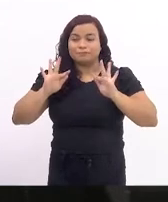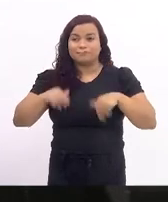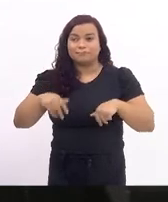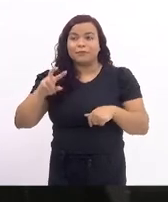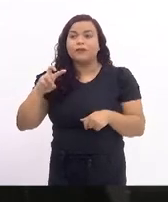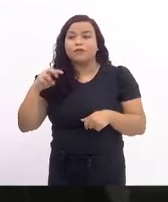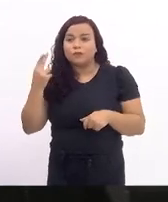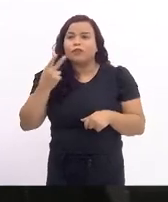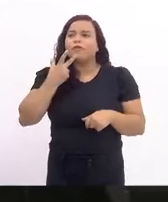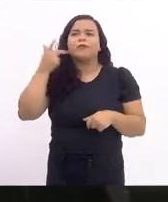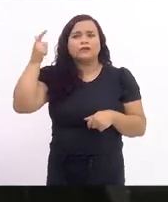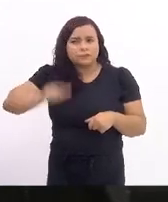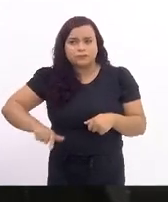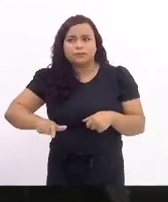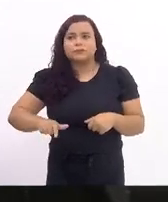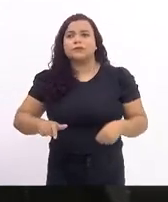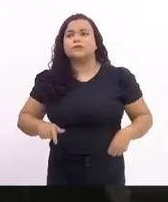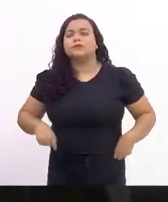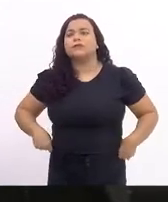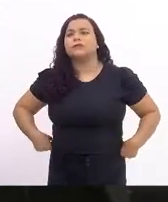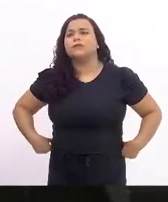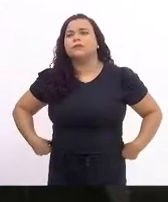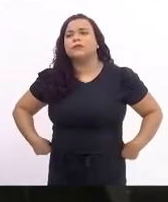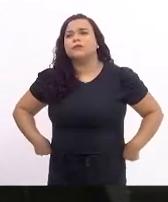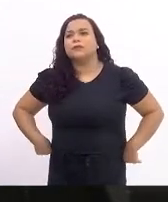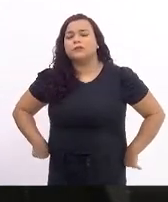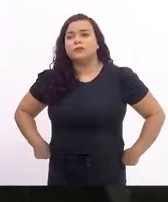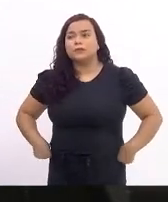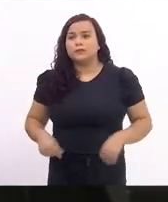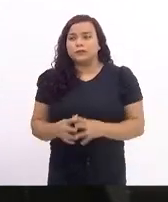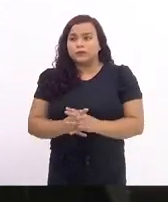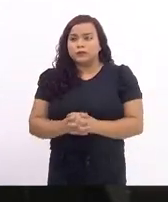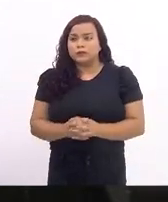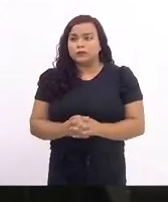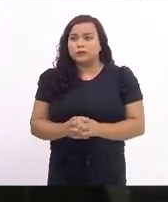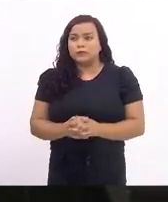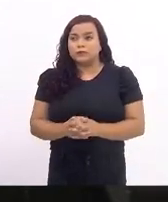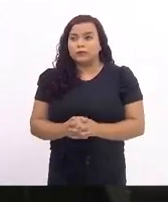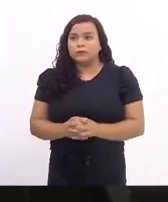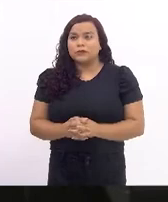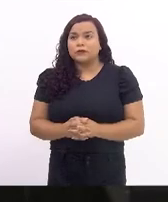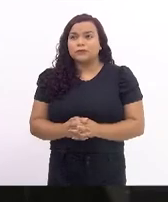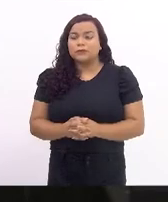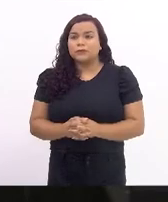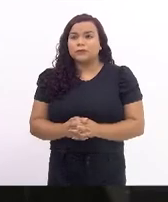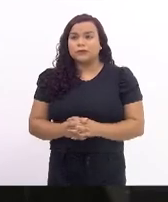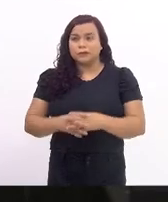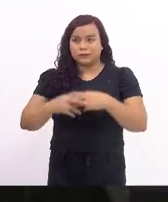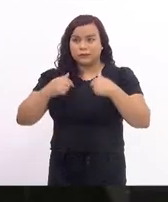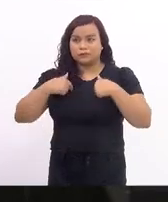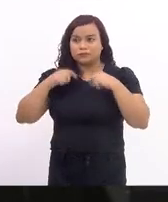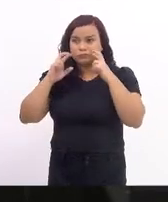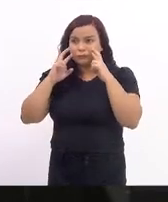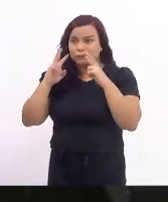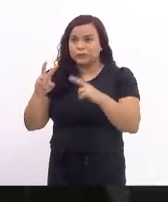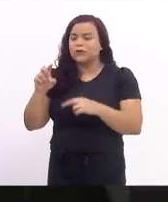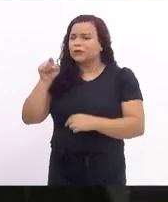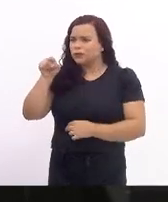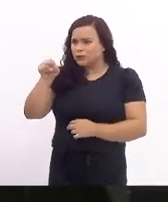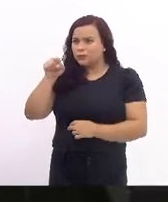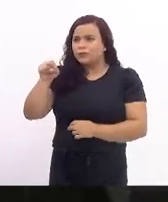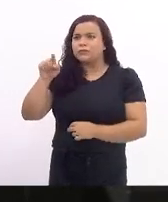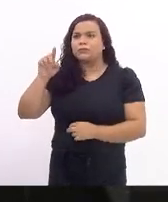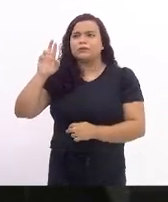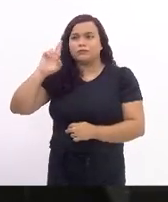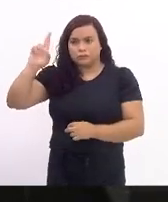insistir. E aí, não estou excepcionando vossa excelência que sempre repercute